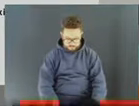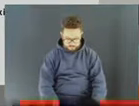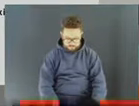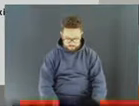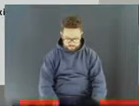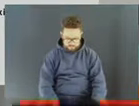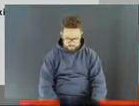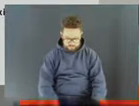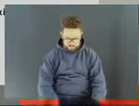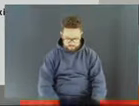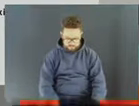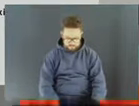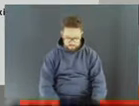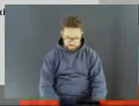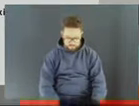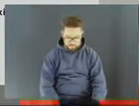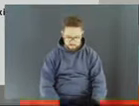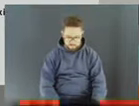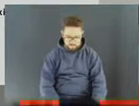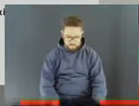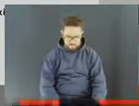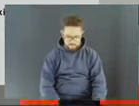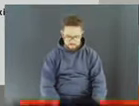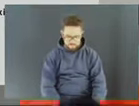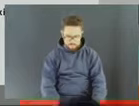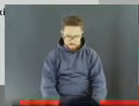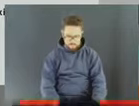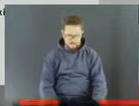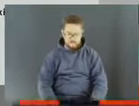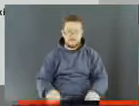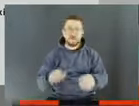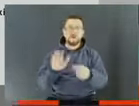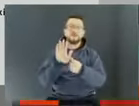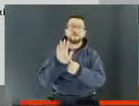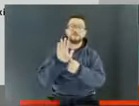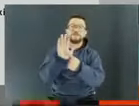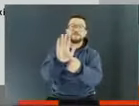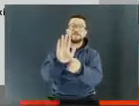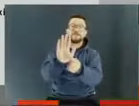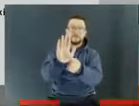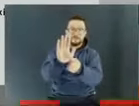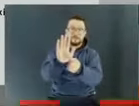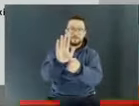demonstrar exatamente onde estão as unidades de self-storage hoje em Curitiba. Só que de forma